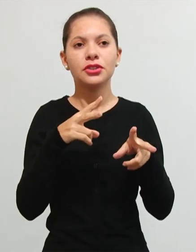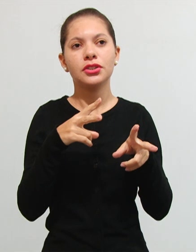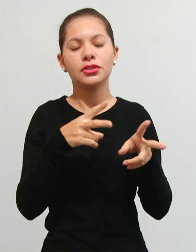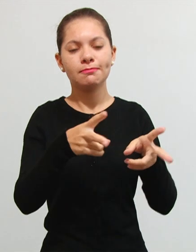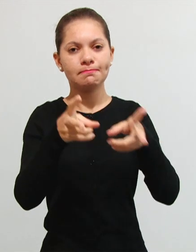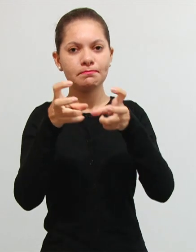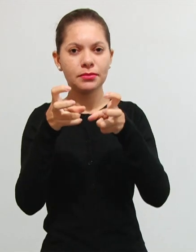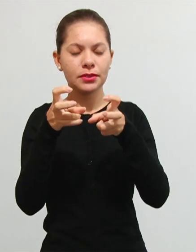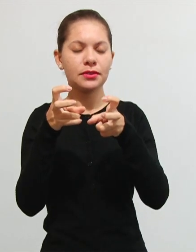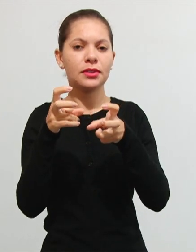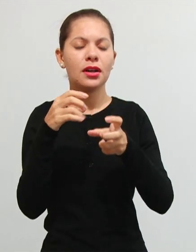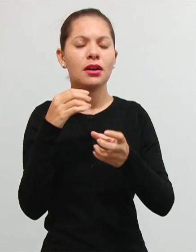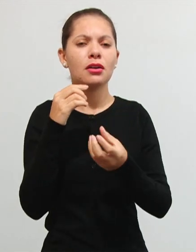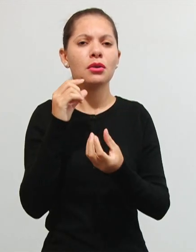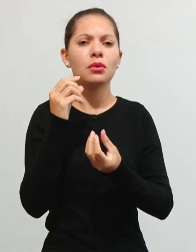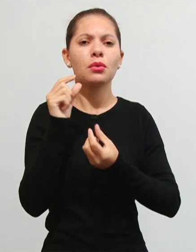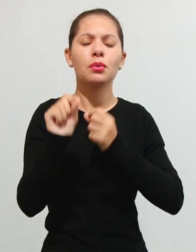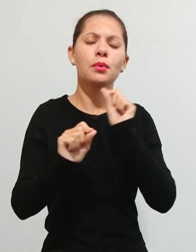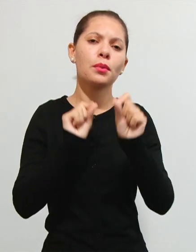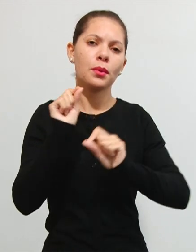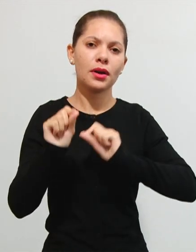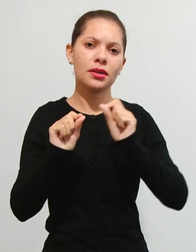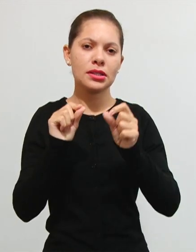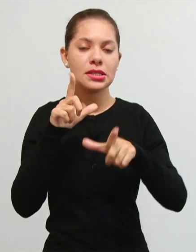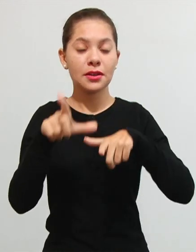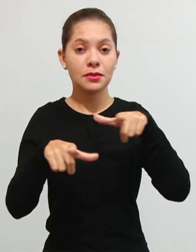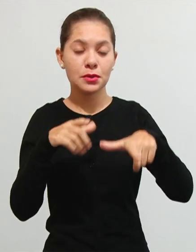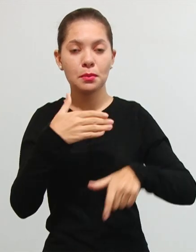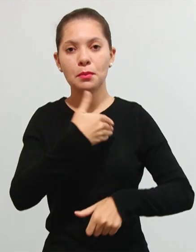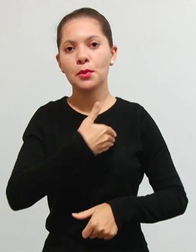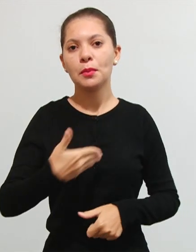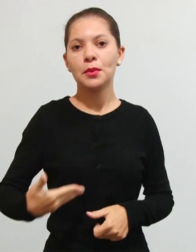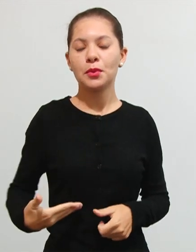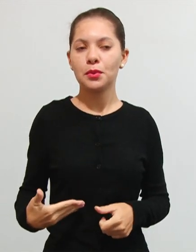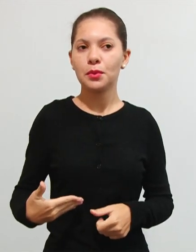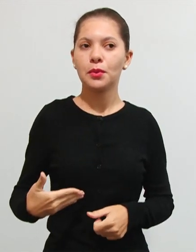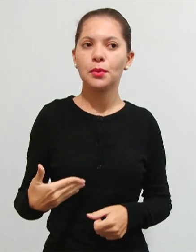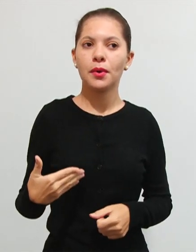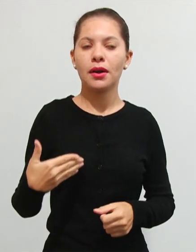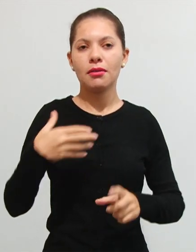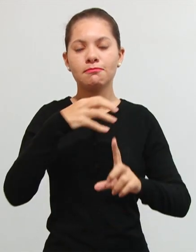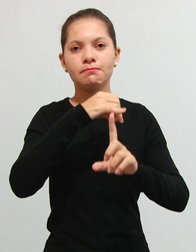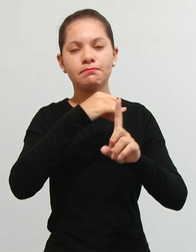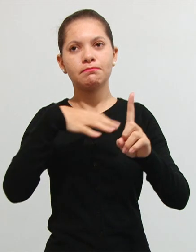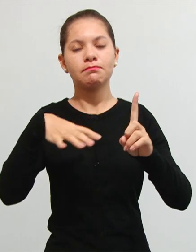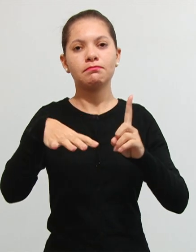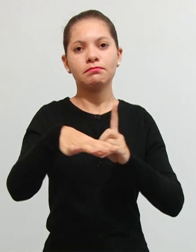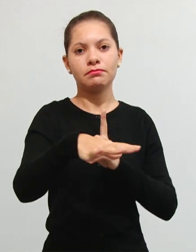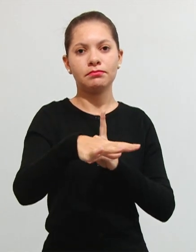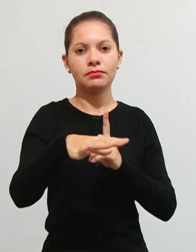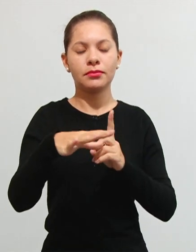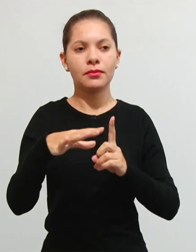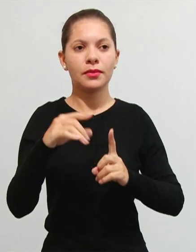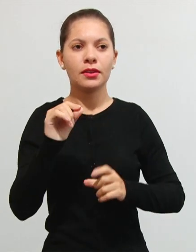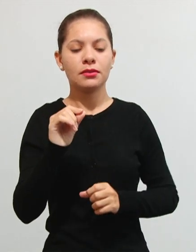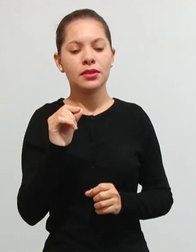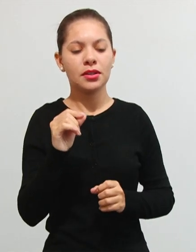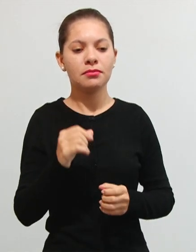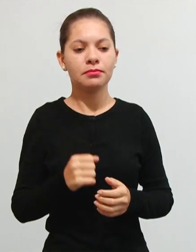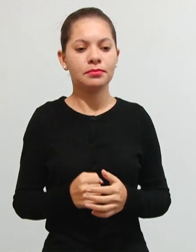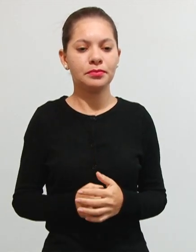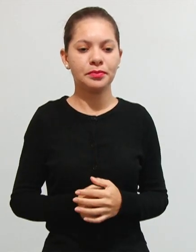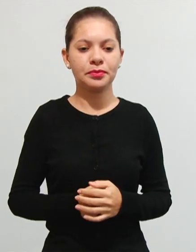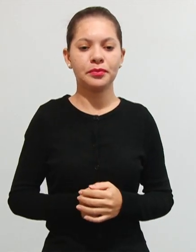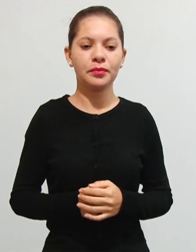quais seriam os serviços públicos que estariam sendo prestados, ao passo que a divisibilidade